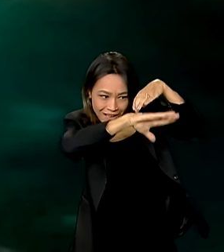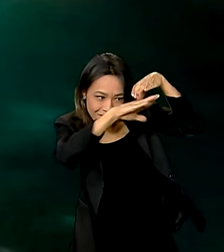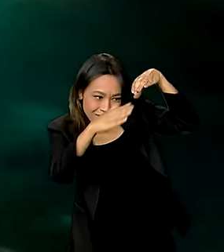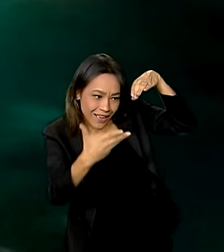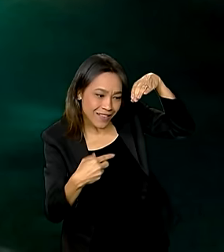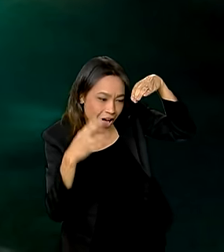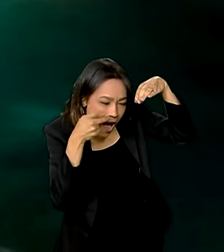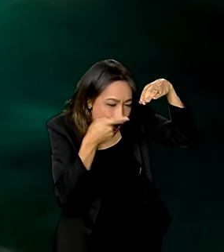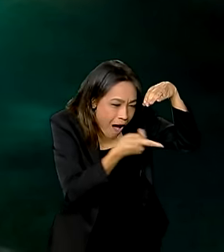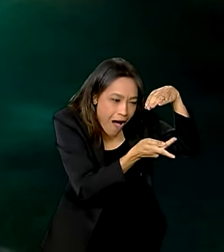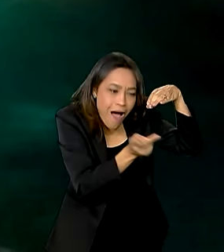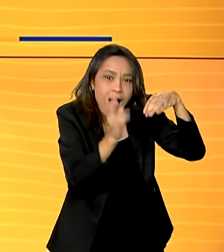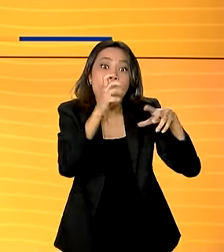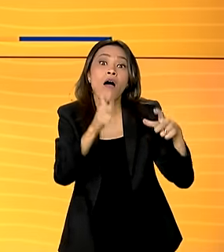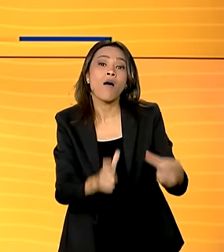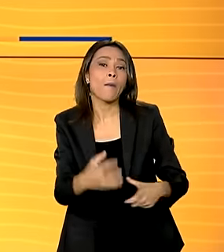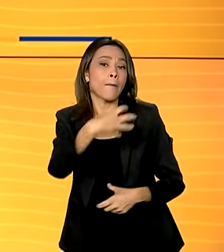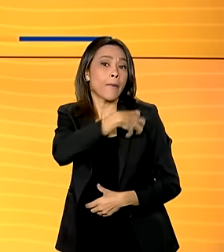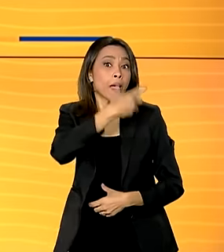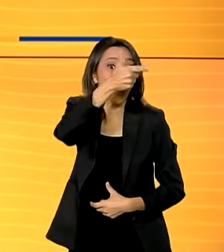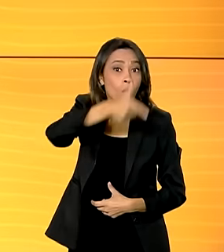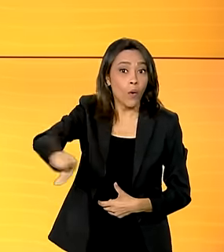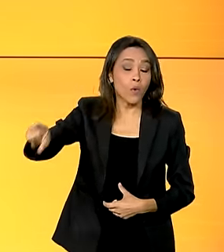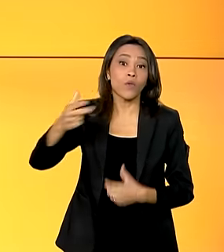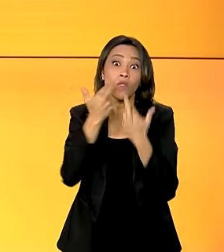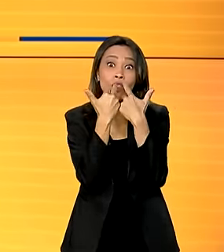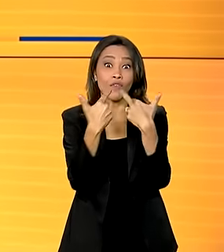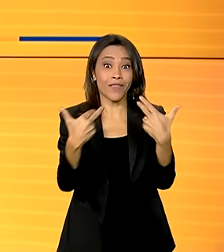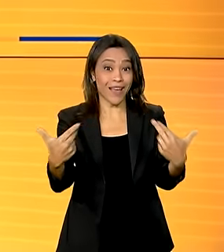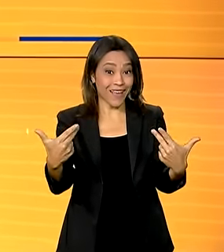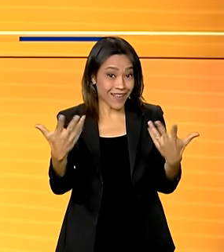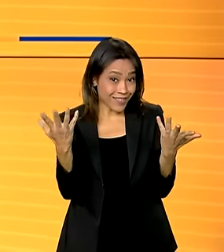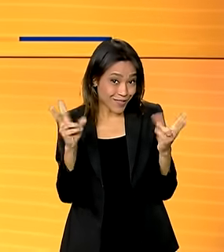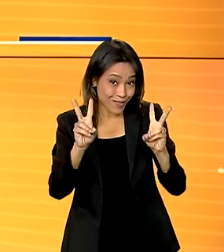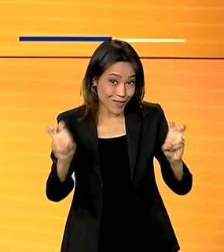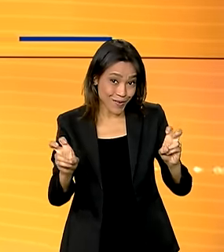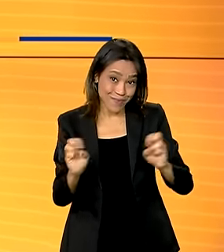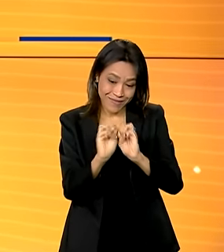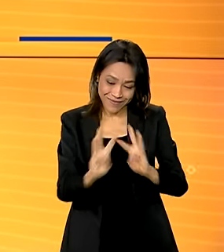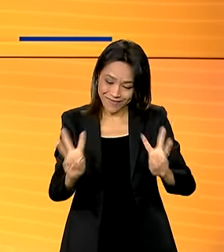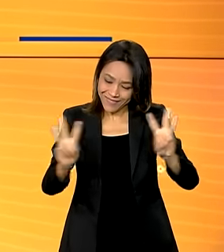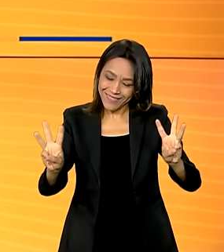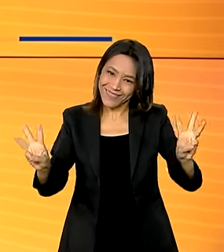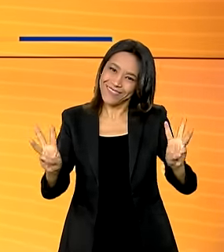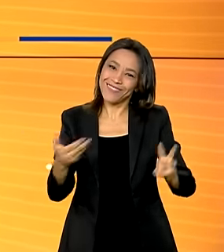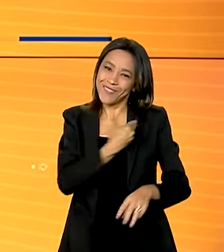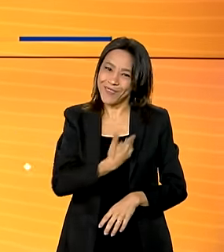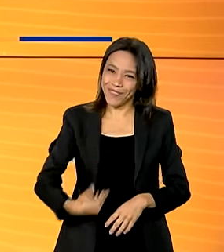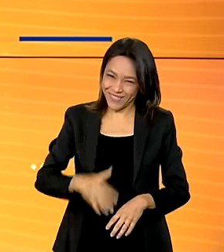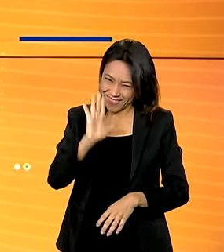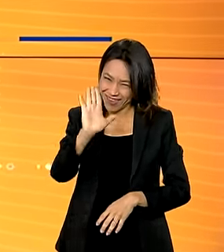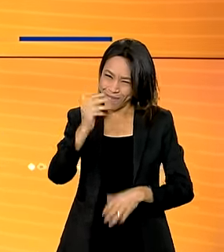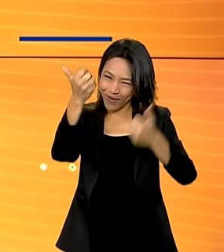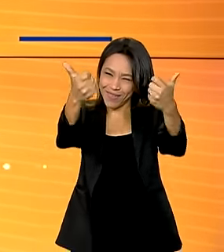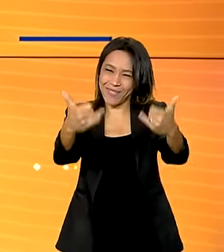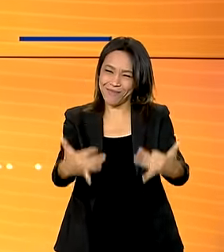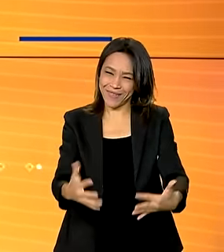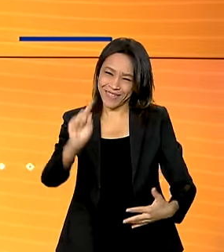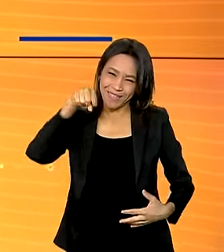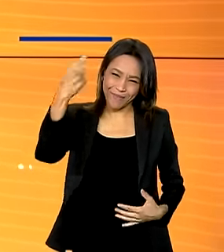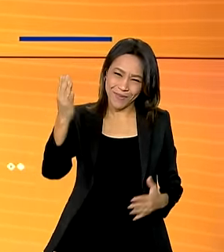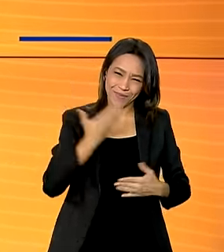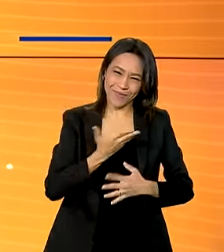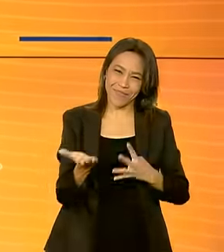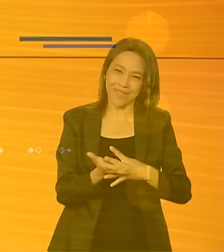Desidério, na Bahia. E mais, tem novidade na plataforma Comunica.br. A gente conta tudo já, já, após o